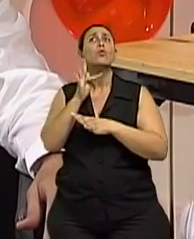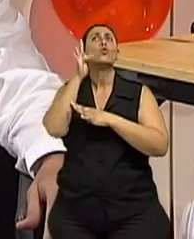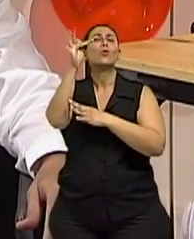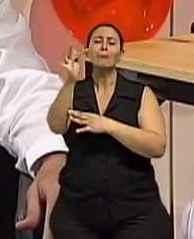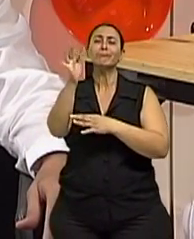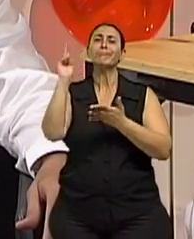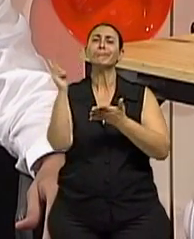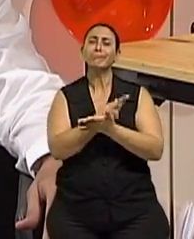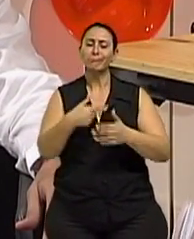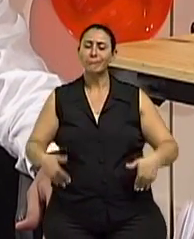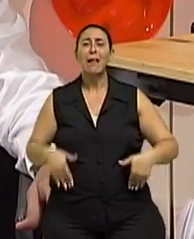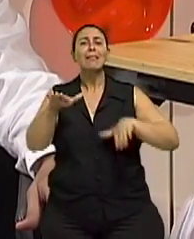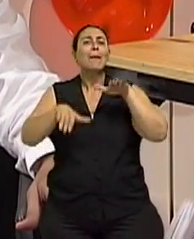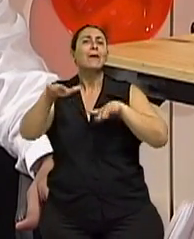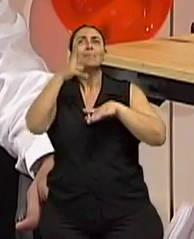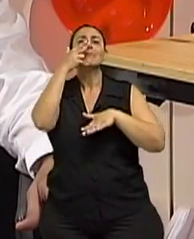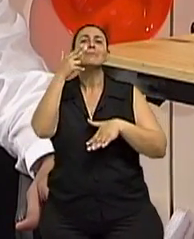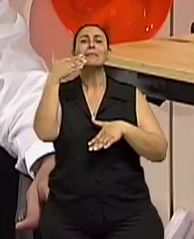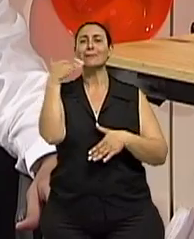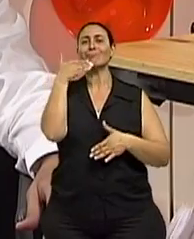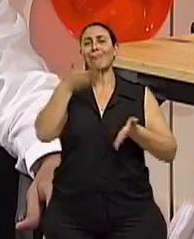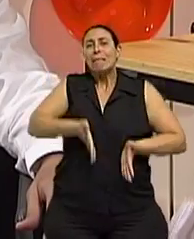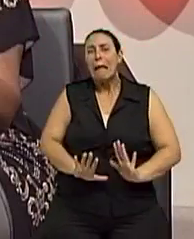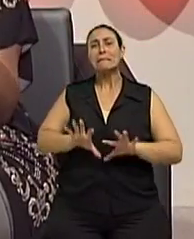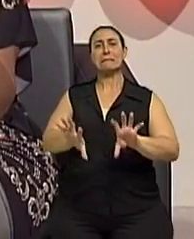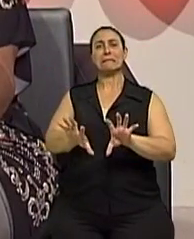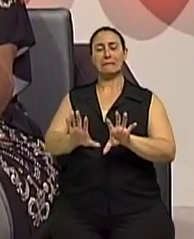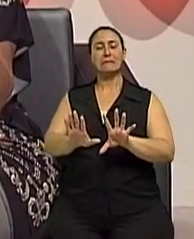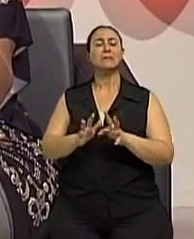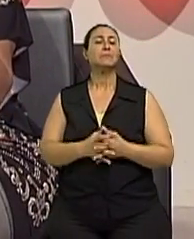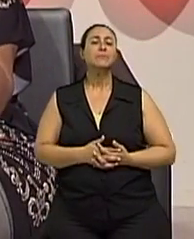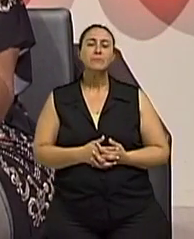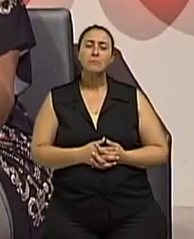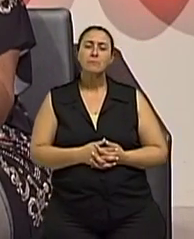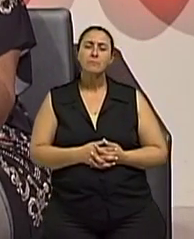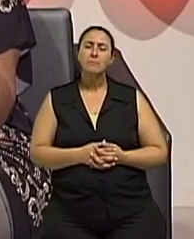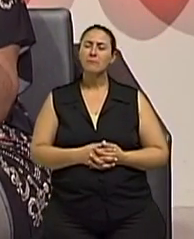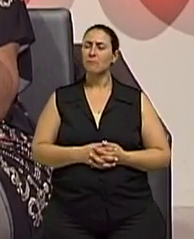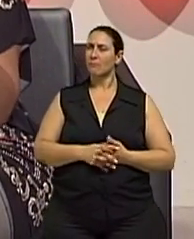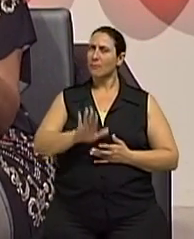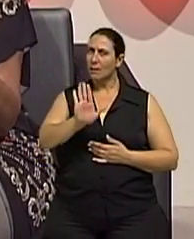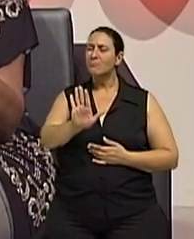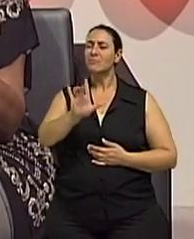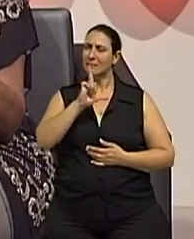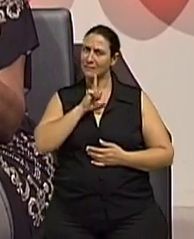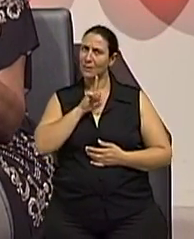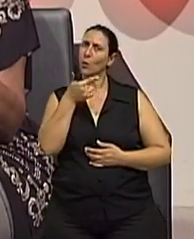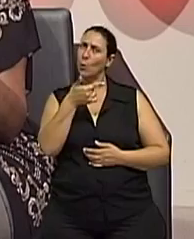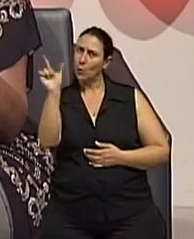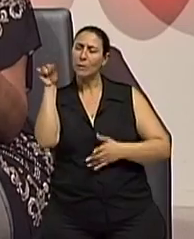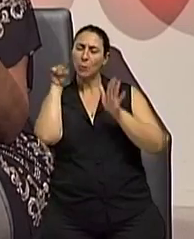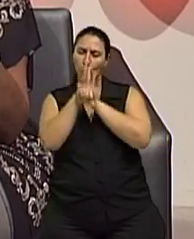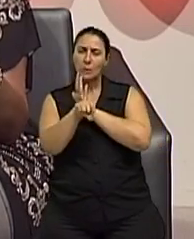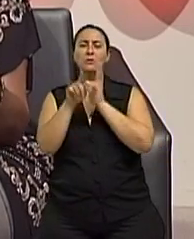Então algumas má formações, digamos assim. Certo, certo. Agora, aquela pergunta também que a gente ouve das pessoas,